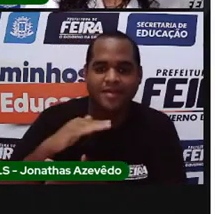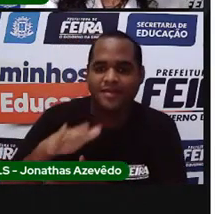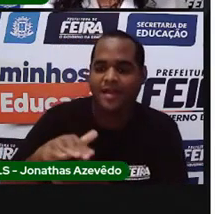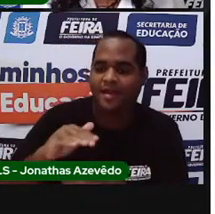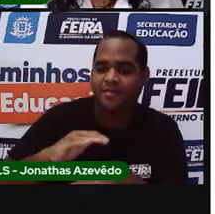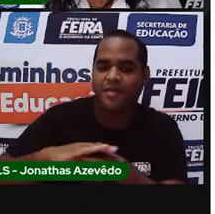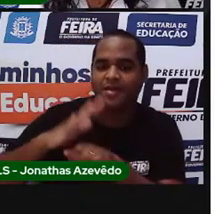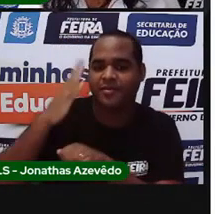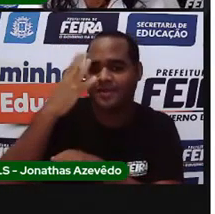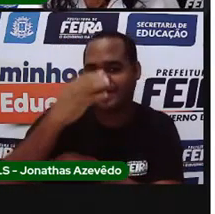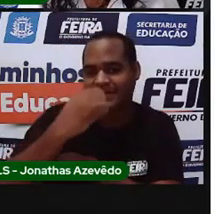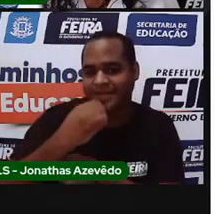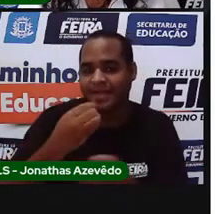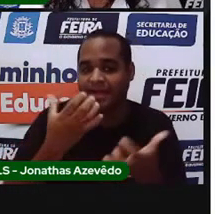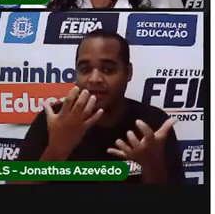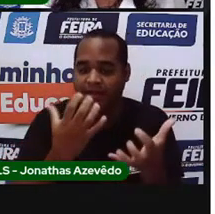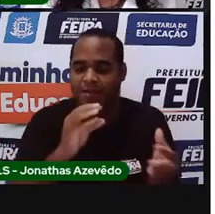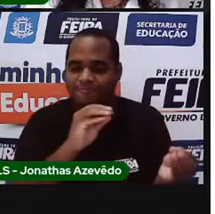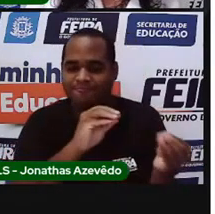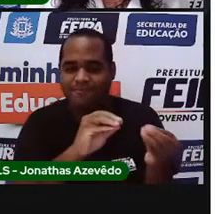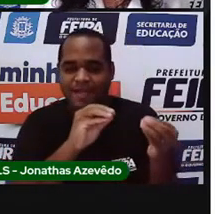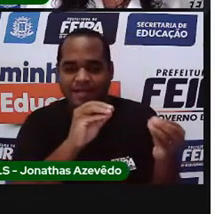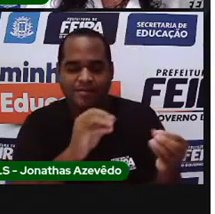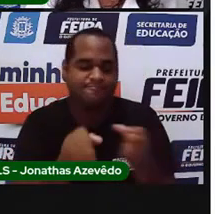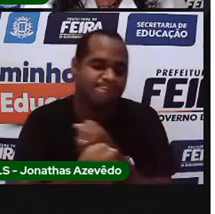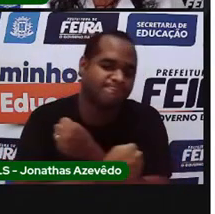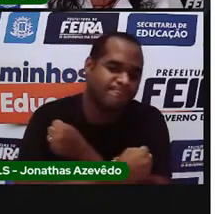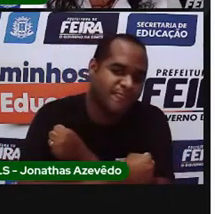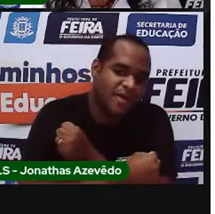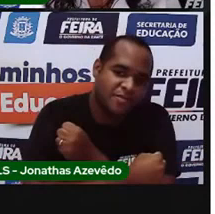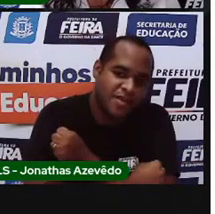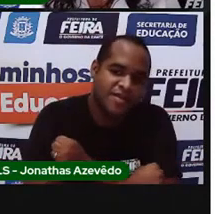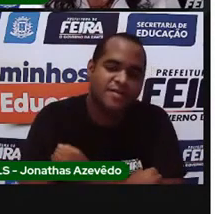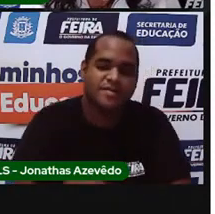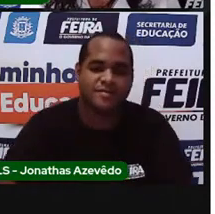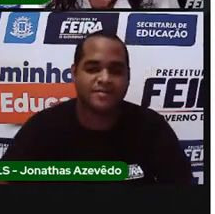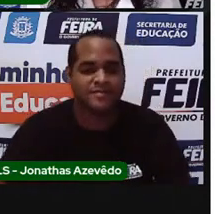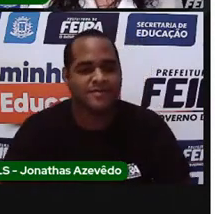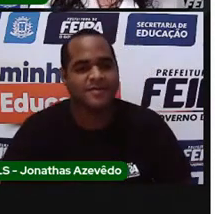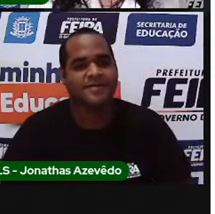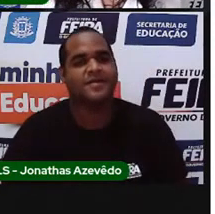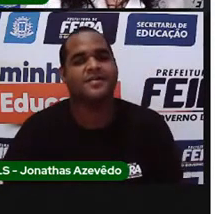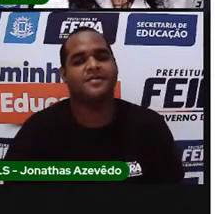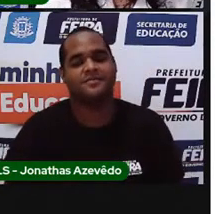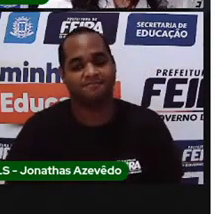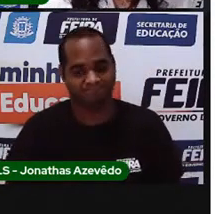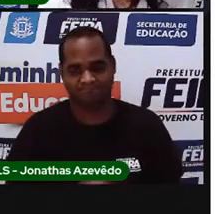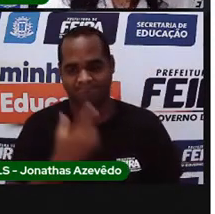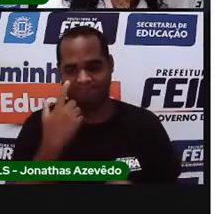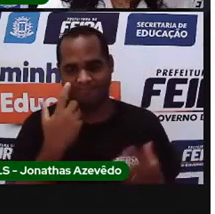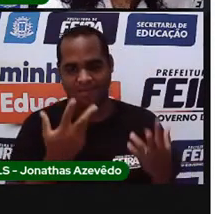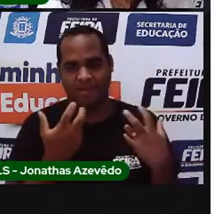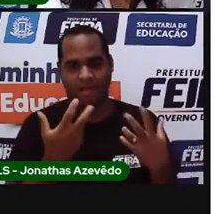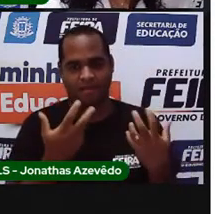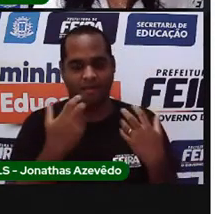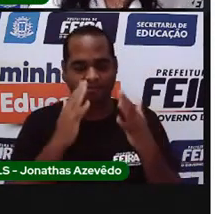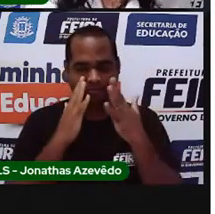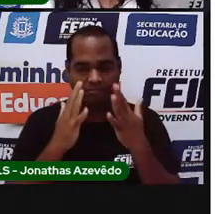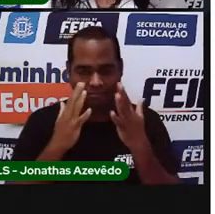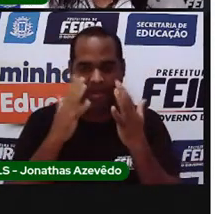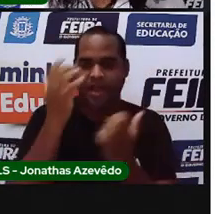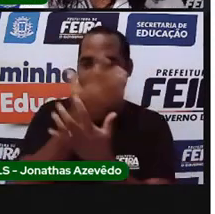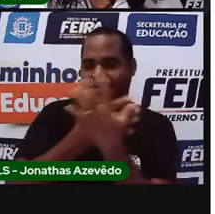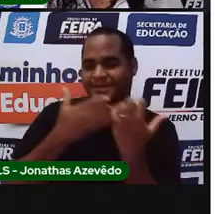menina mais bonita eu quero um beijo e um abraço. Vocês já ouviram essa música?